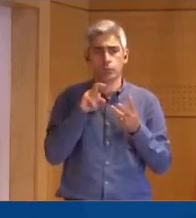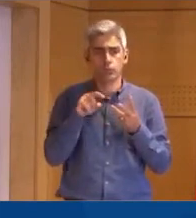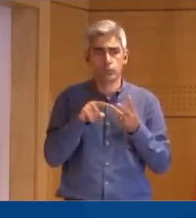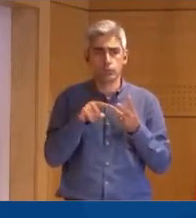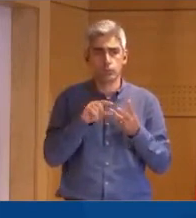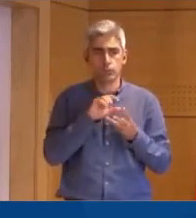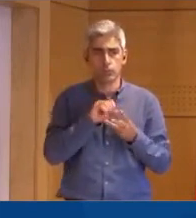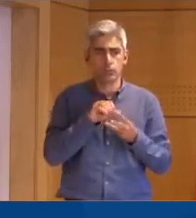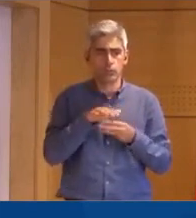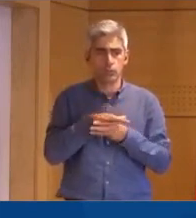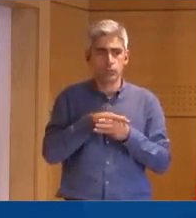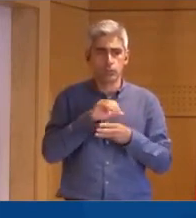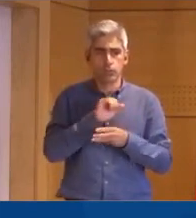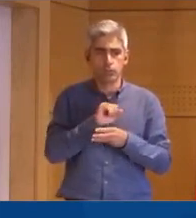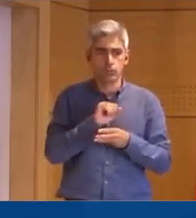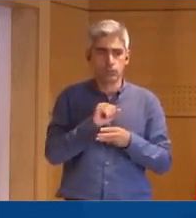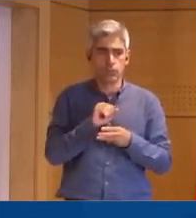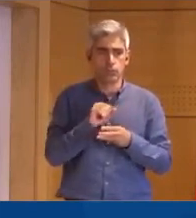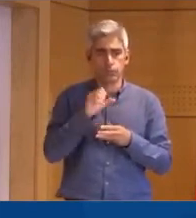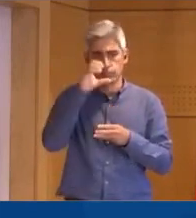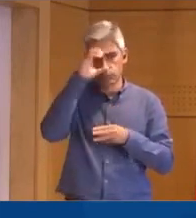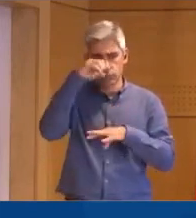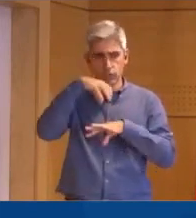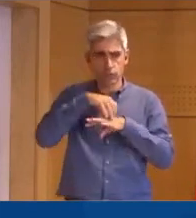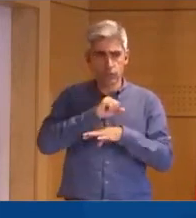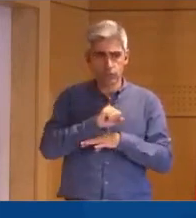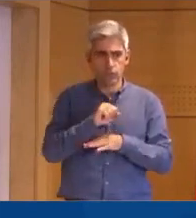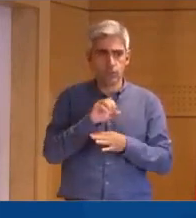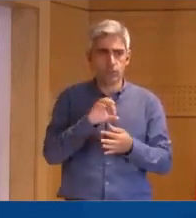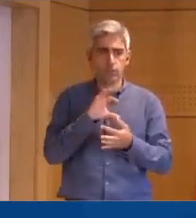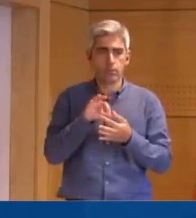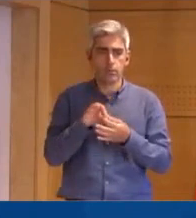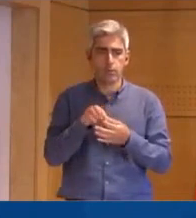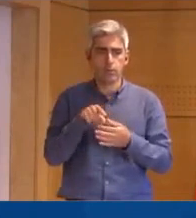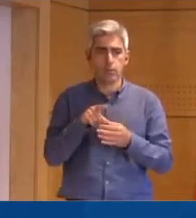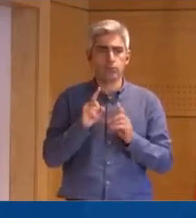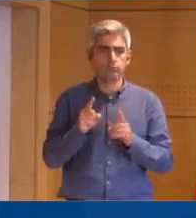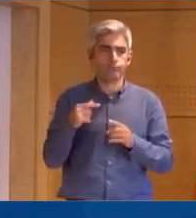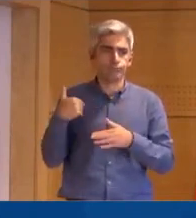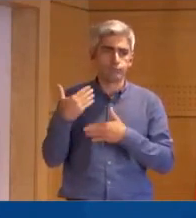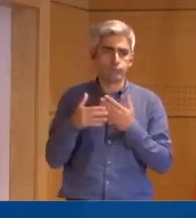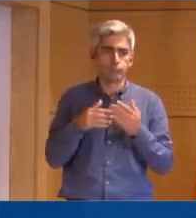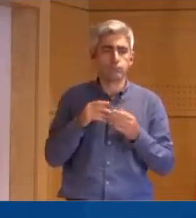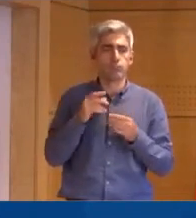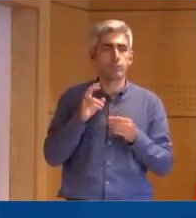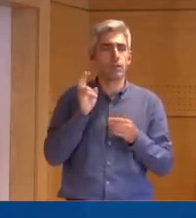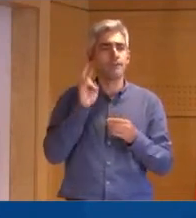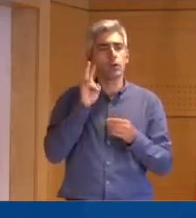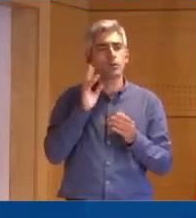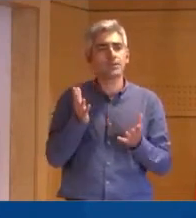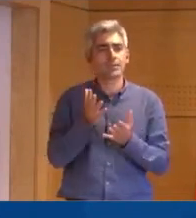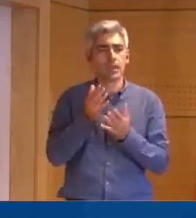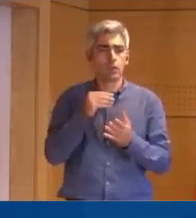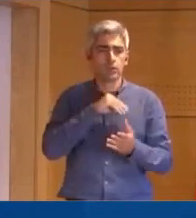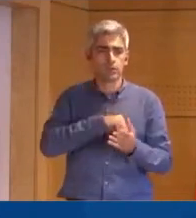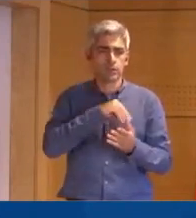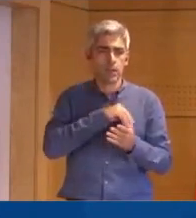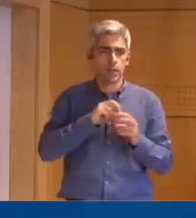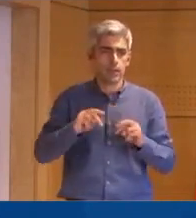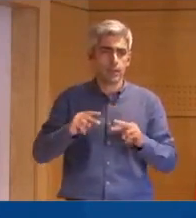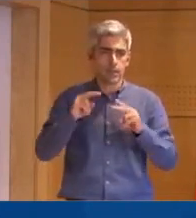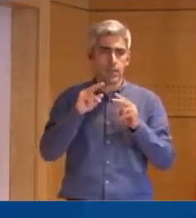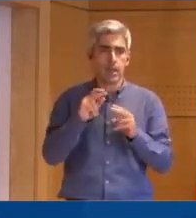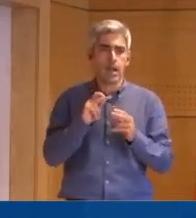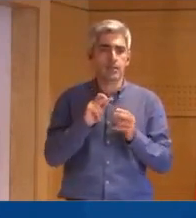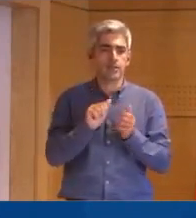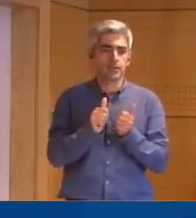do seu Ministério, que tem a ver com a entrada em vigor das valorizações dos salários nas carreiras